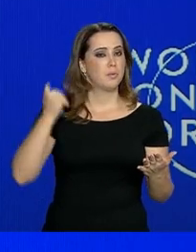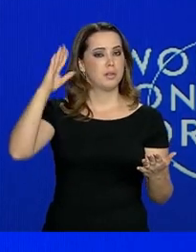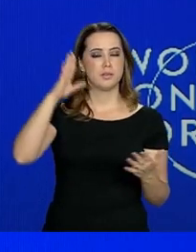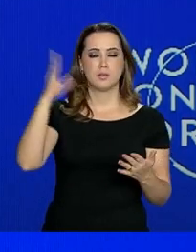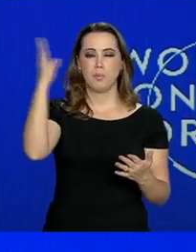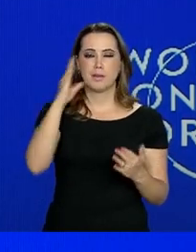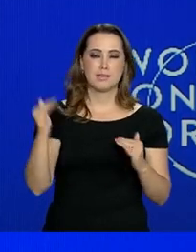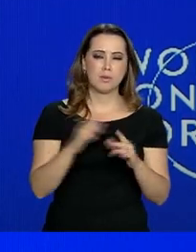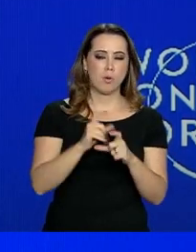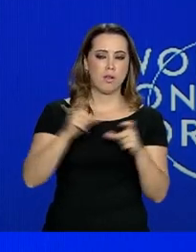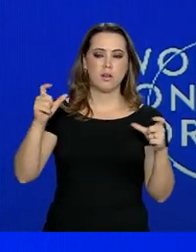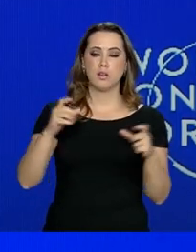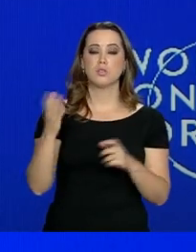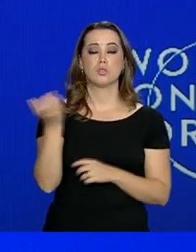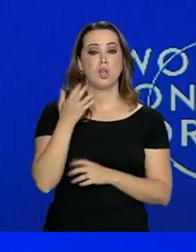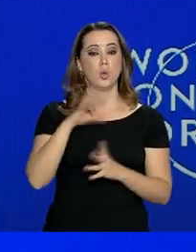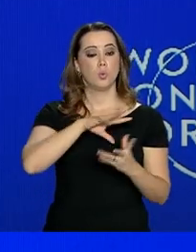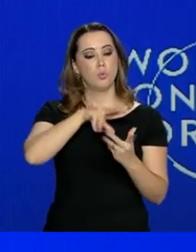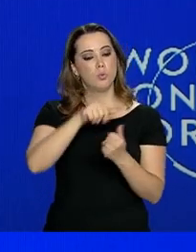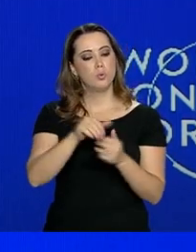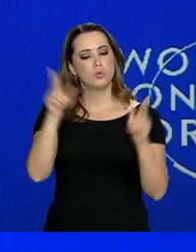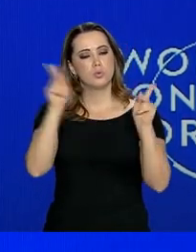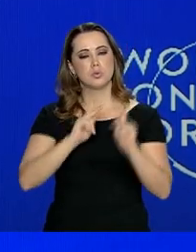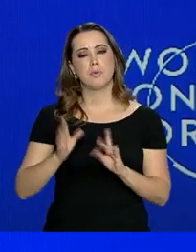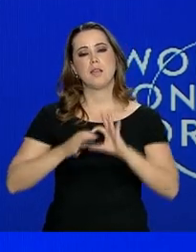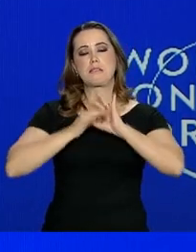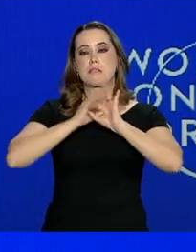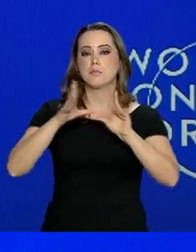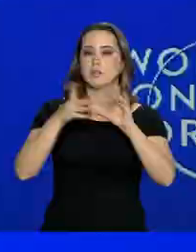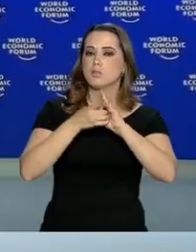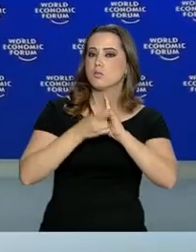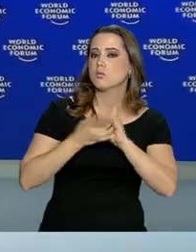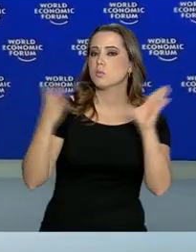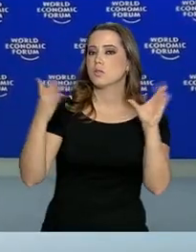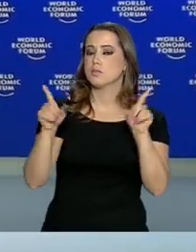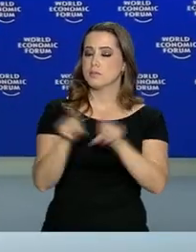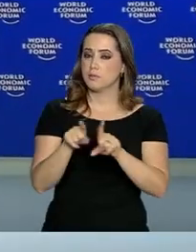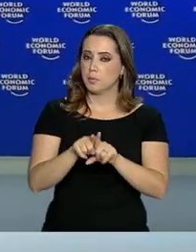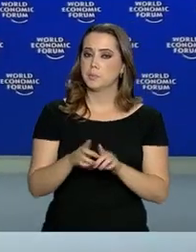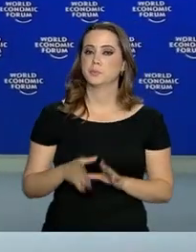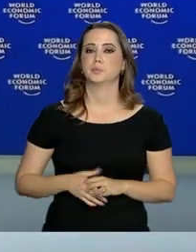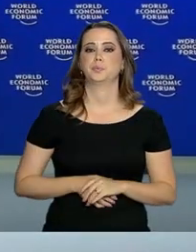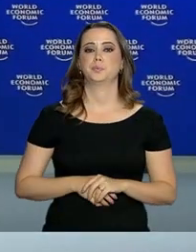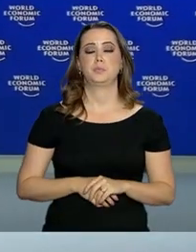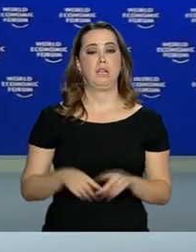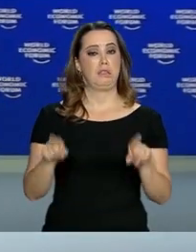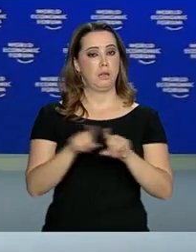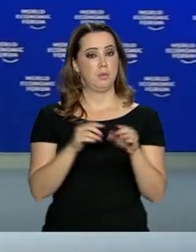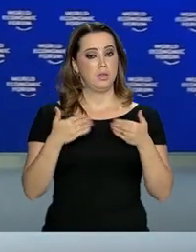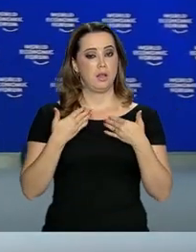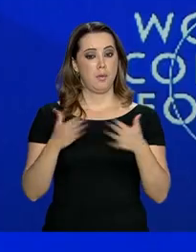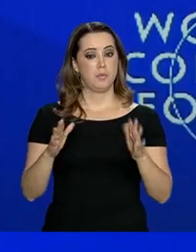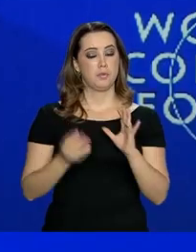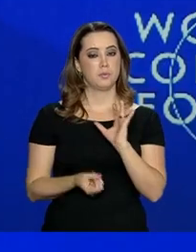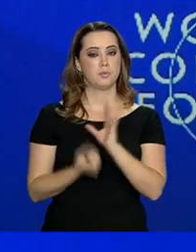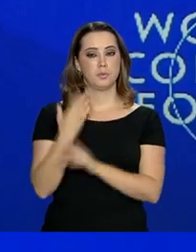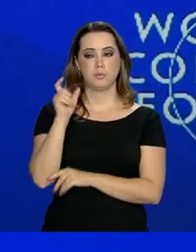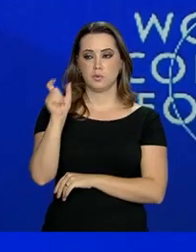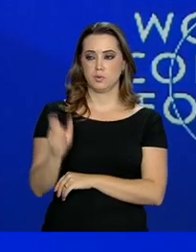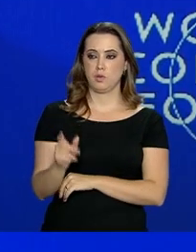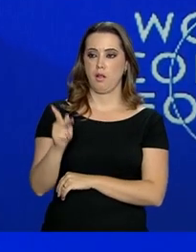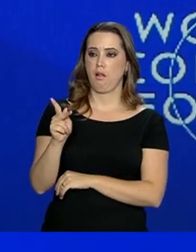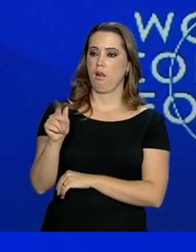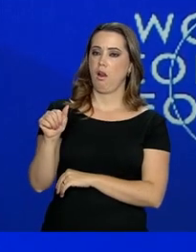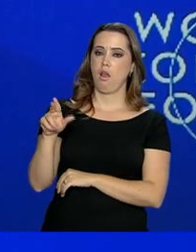grande. Quero um mundo de paz, liberdade e democracia. Também na abertura, o fundador do Fórum Econômico Mundial, Klaus